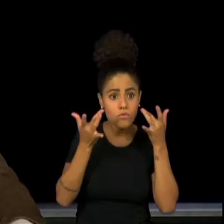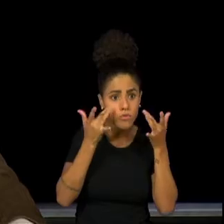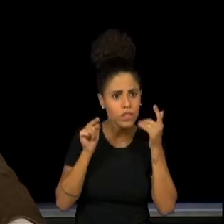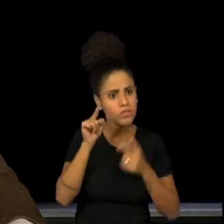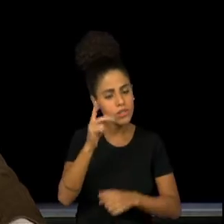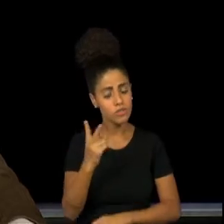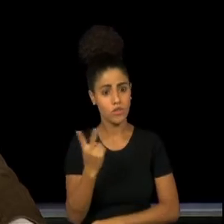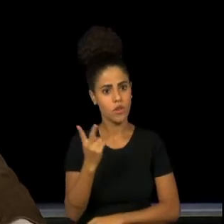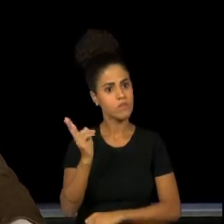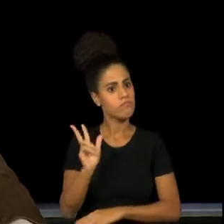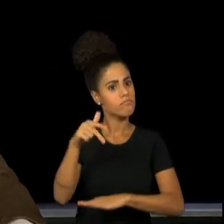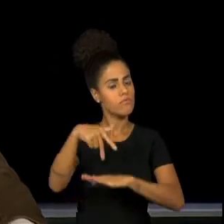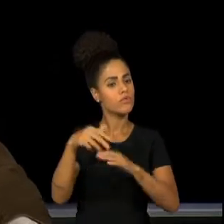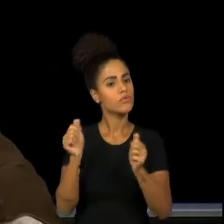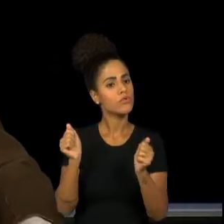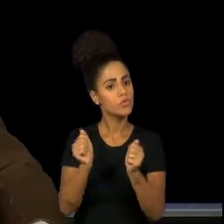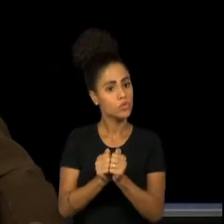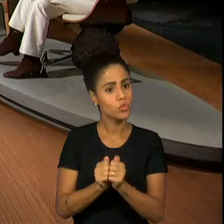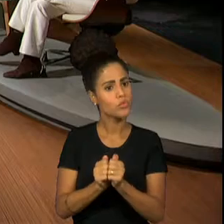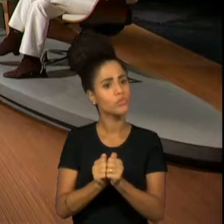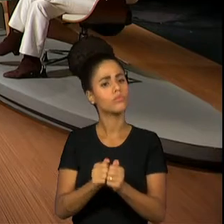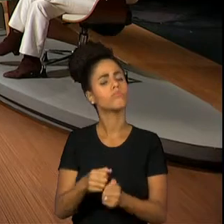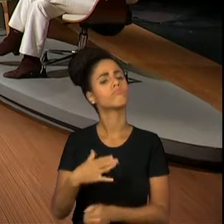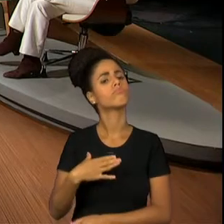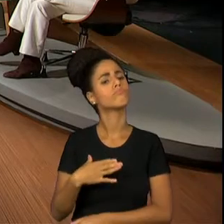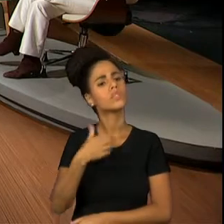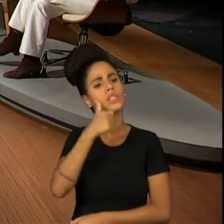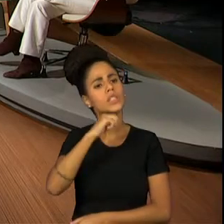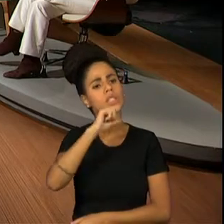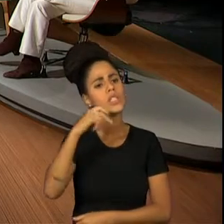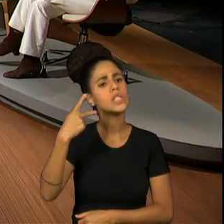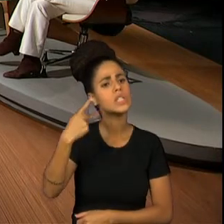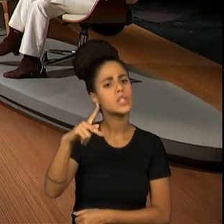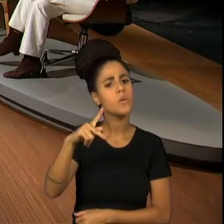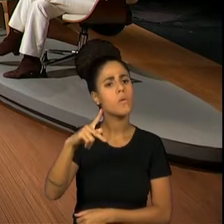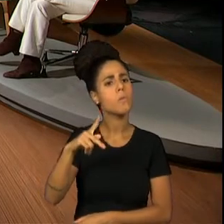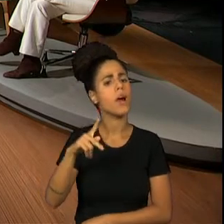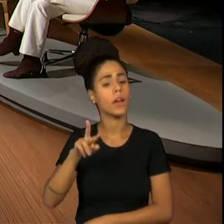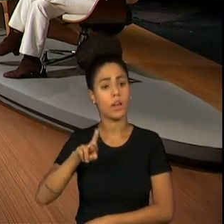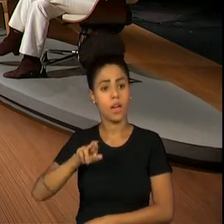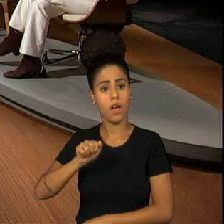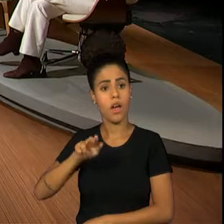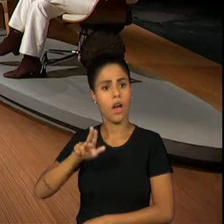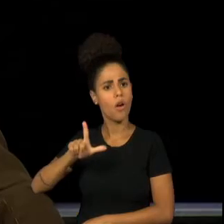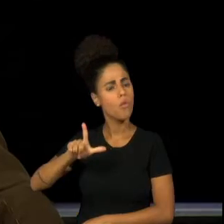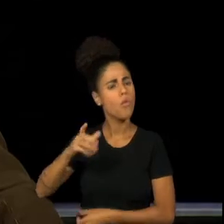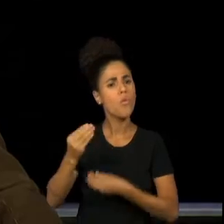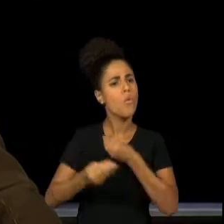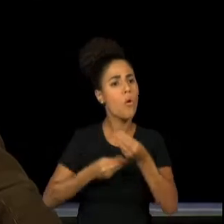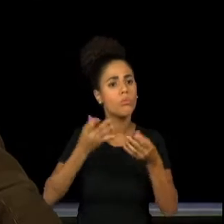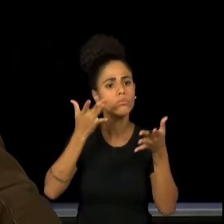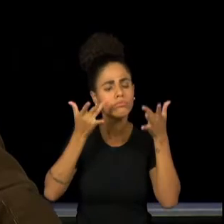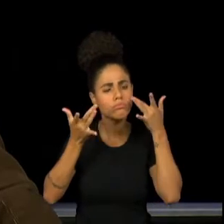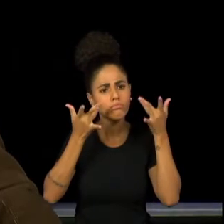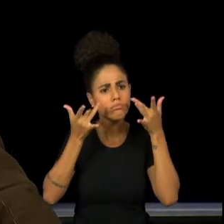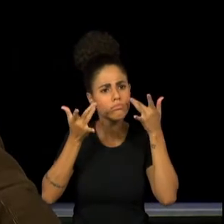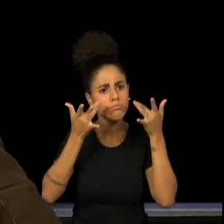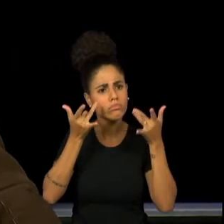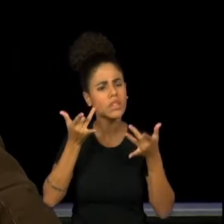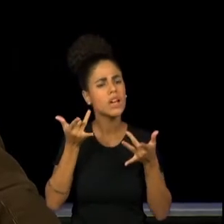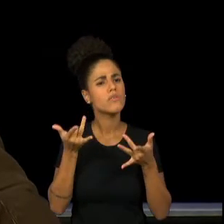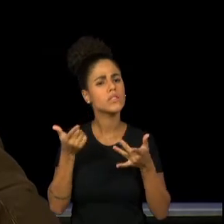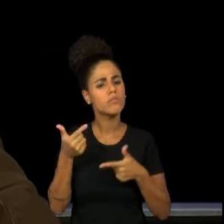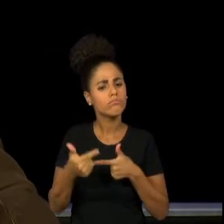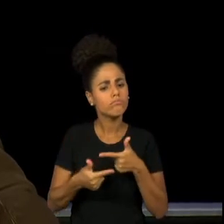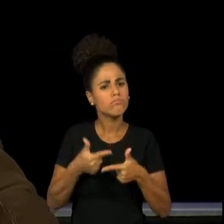mencionou a Célia Helena e o seu pai, Rô Cortes. O fato de ser filha, esses ícones do teatro, em algum momento exerceu